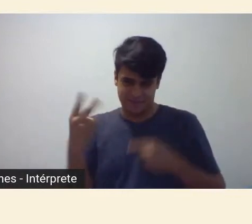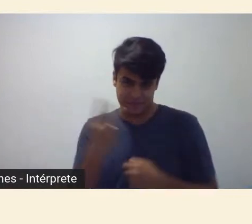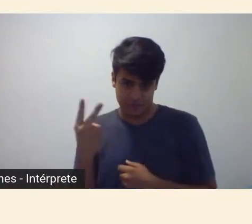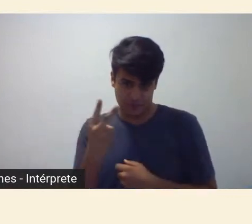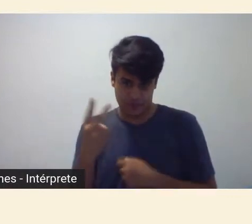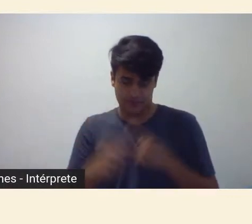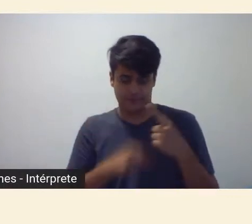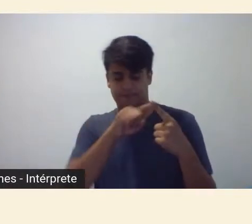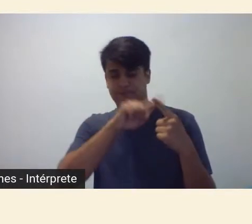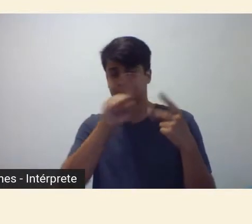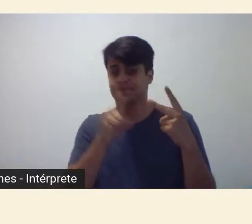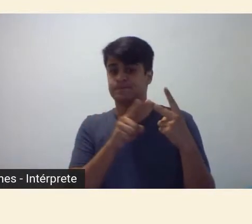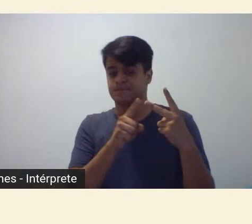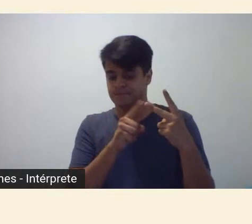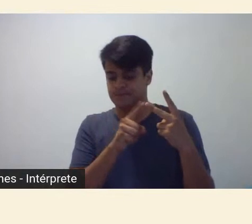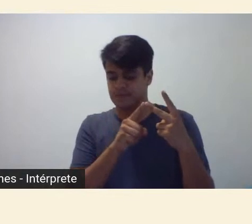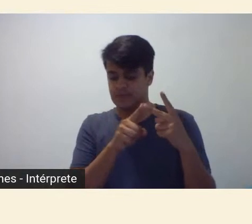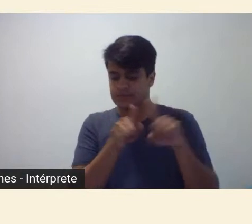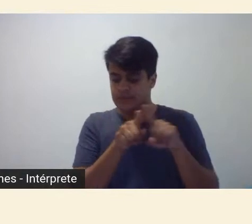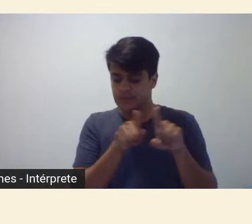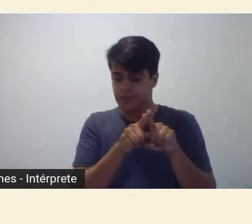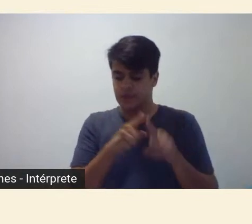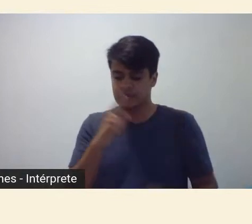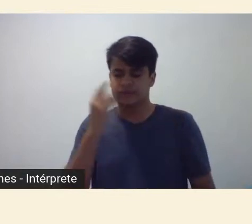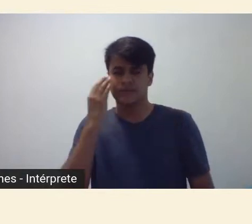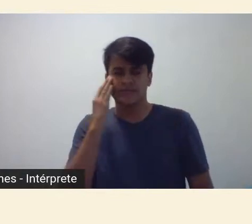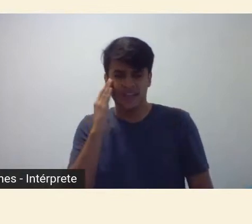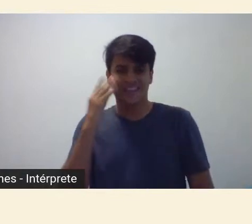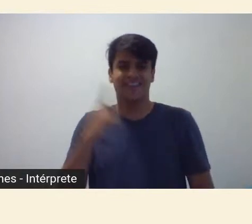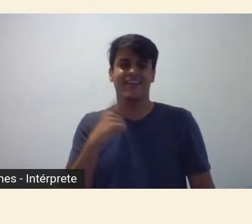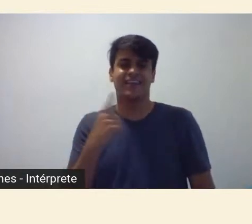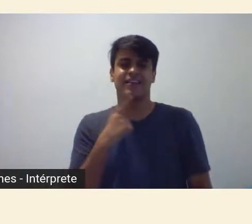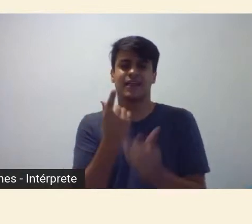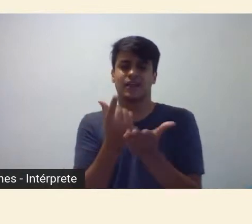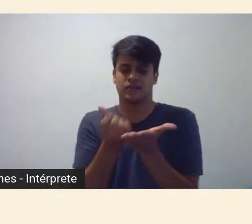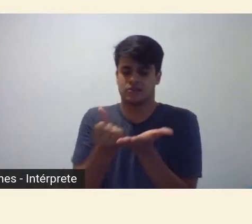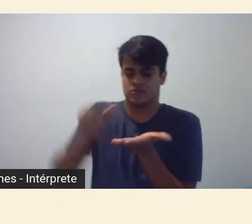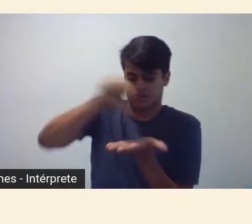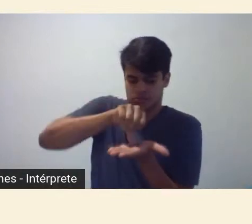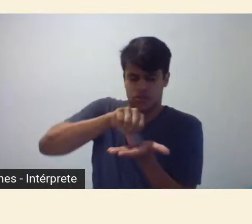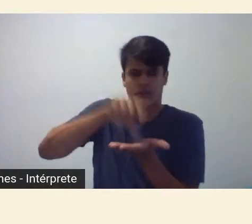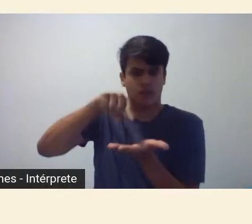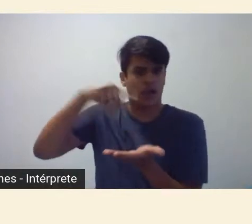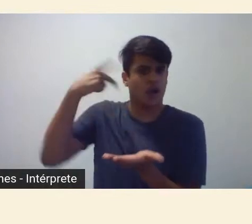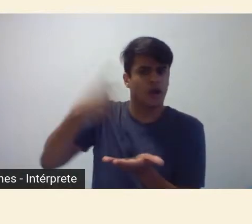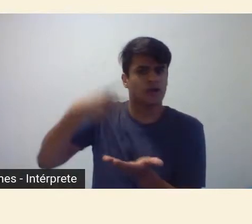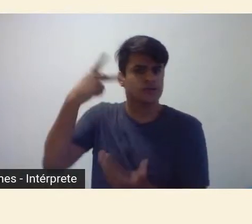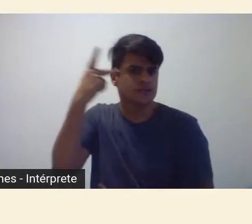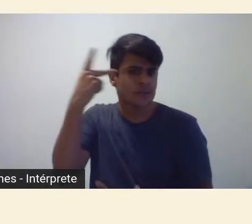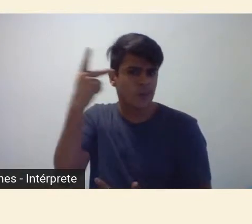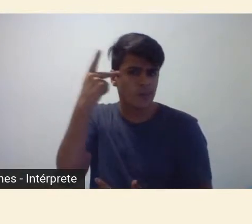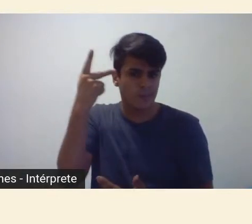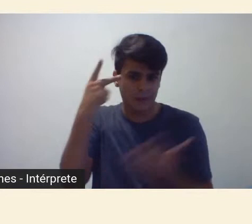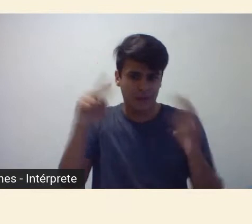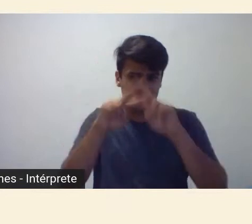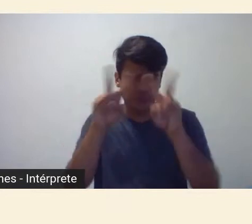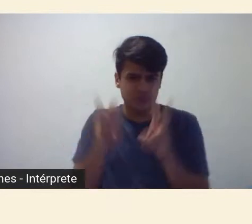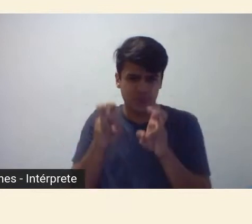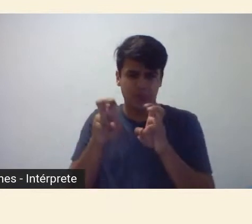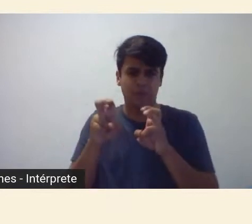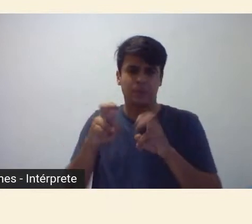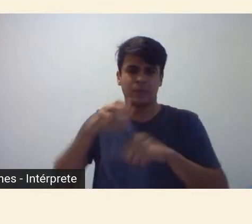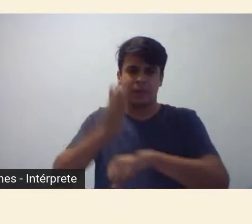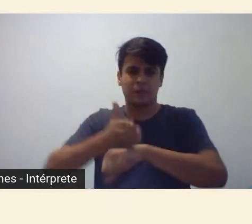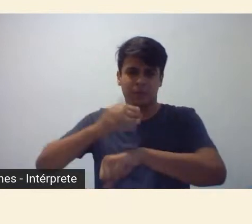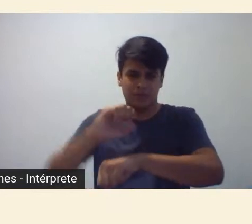segundo, colocar em xeque a centralidade paulista no debate modernista, trazendo para